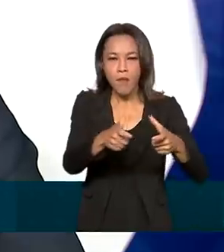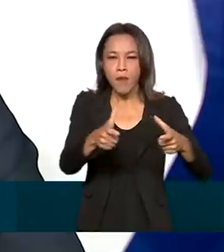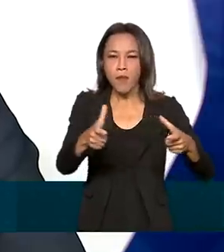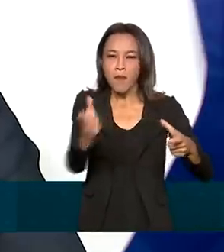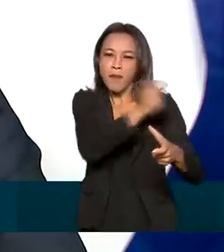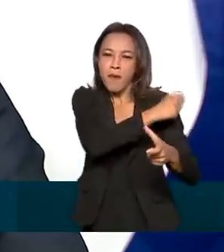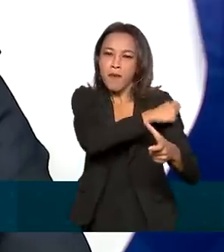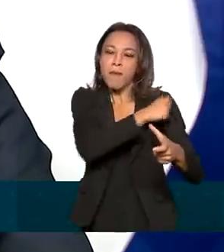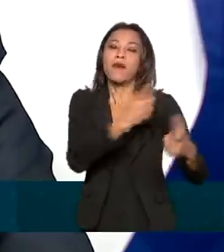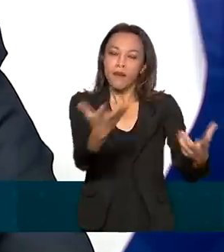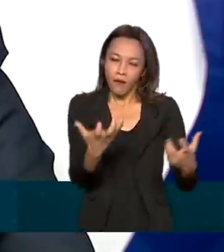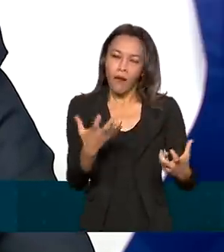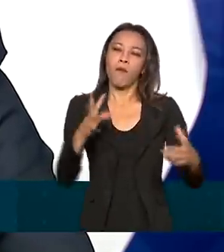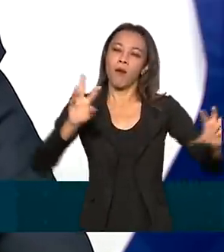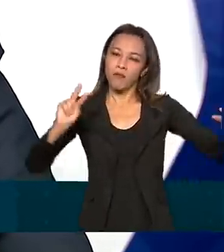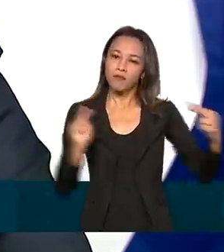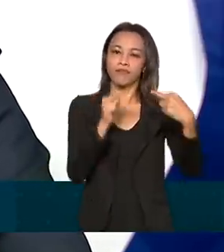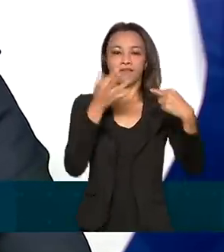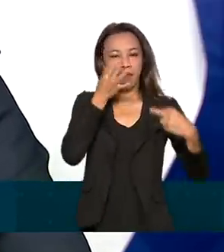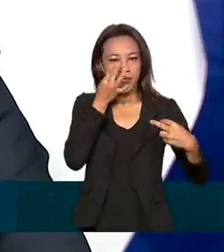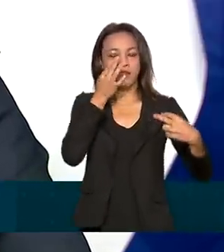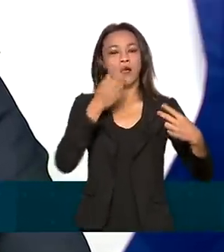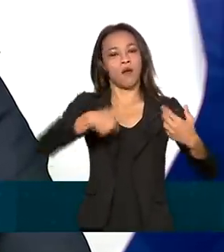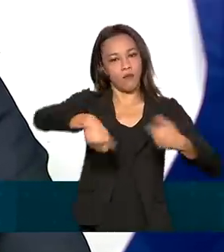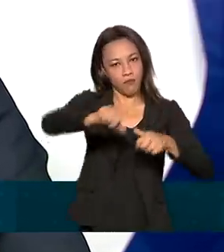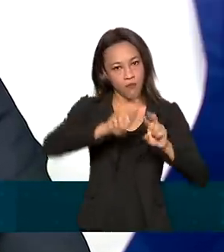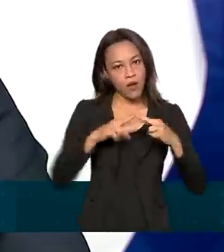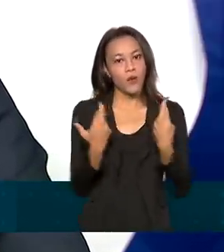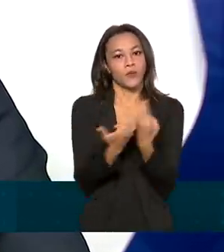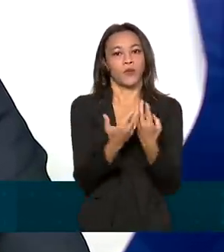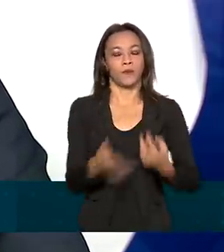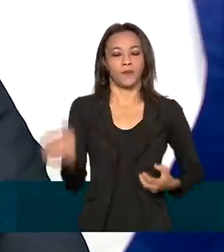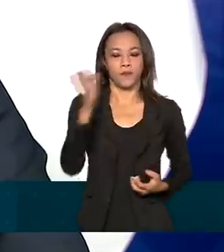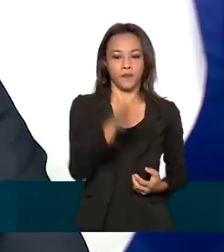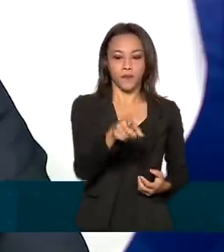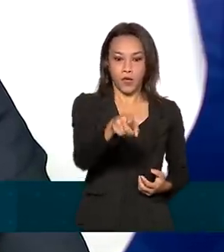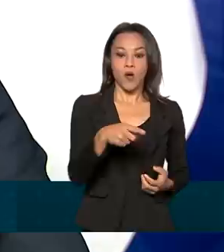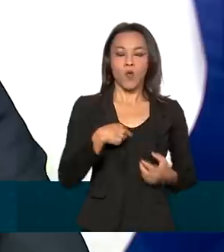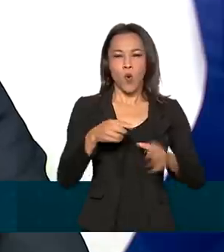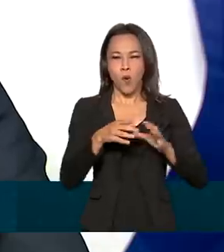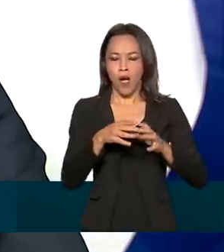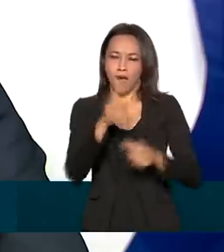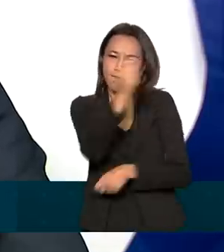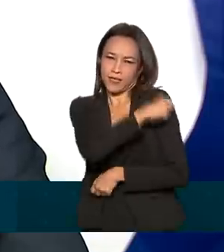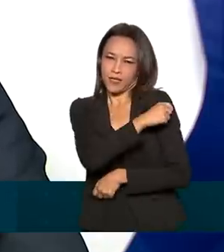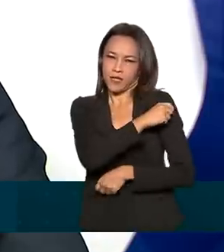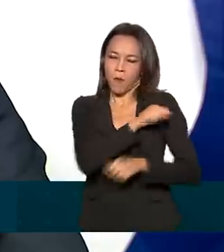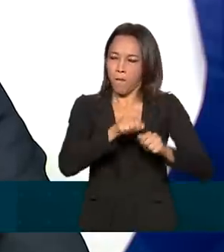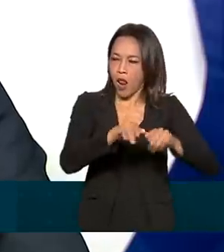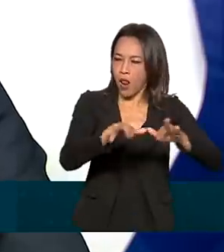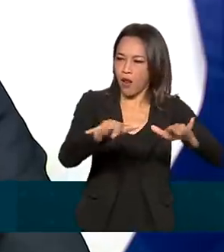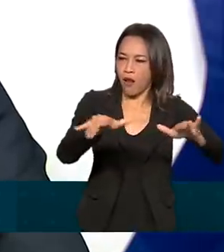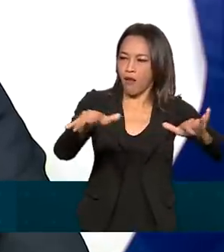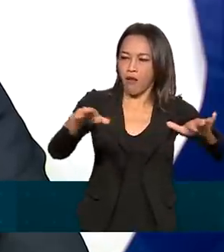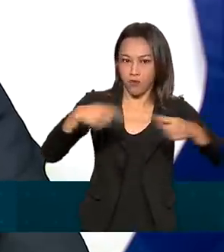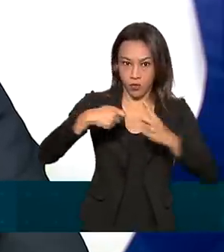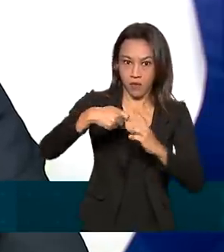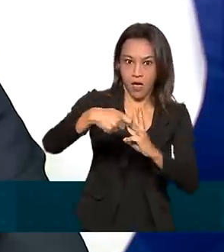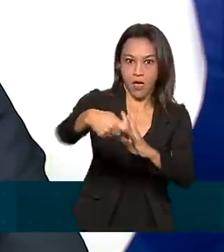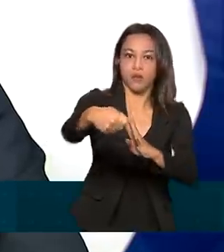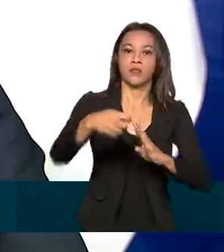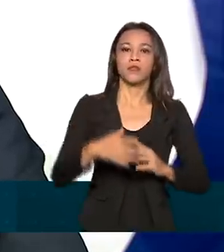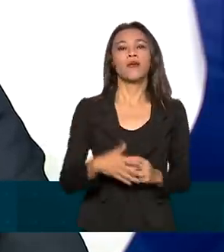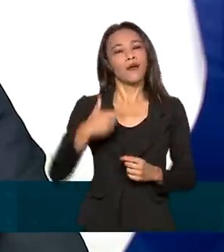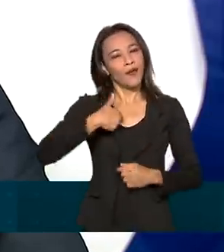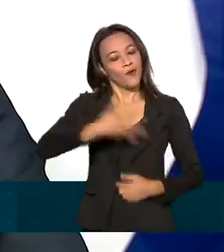reunião presencial no fim do ano. Com o avanço firme e decisivo da vacinação em massa nos próximos meses, estarei